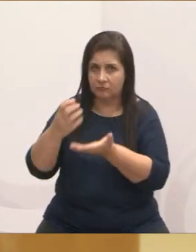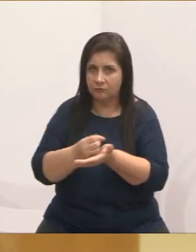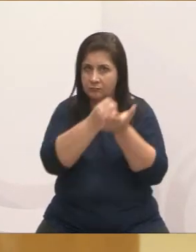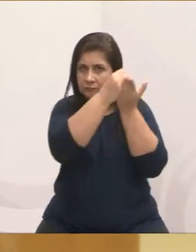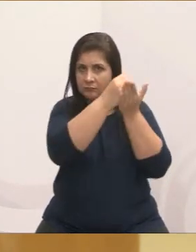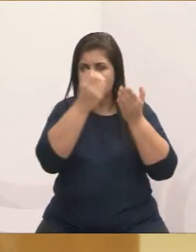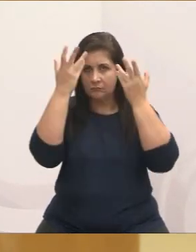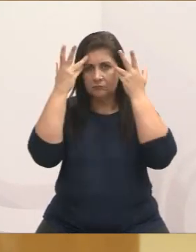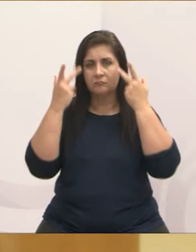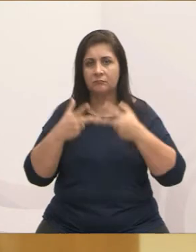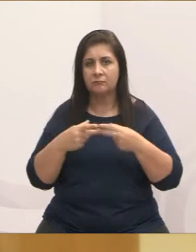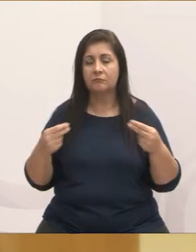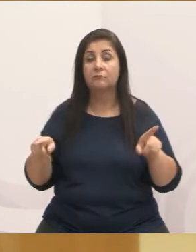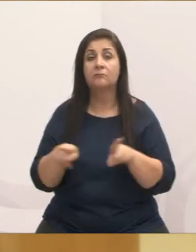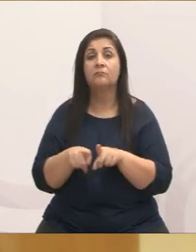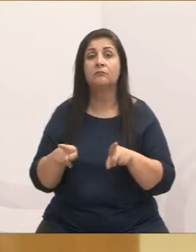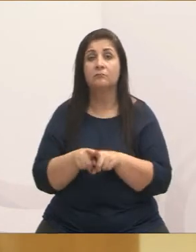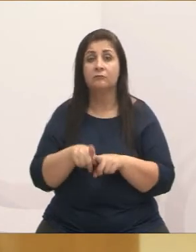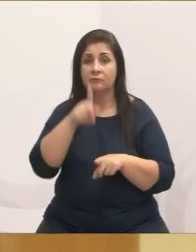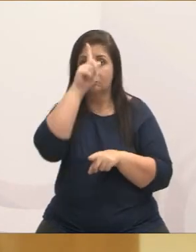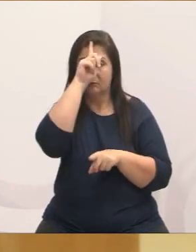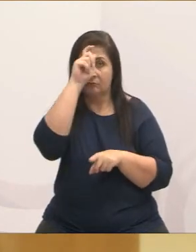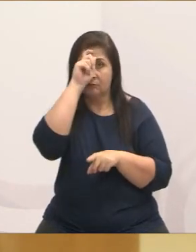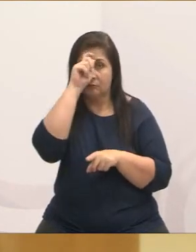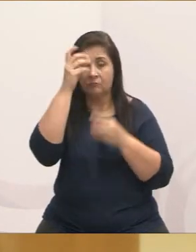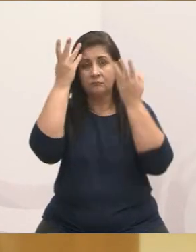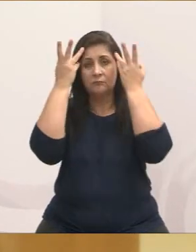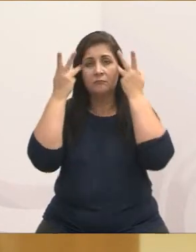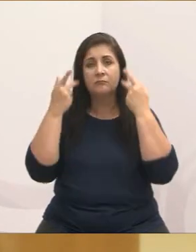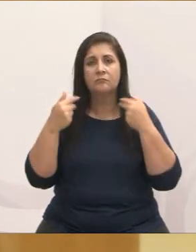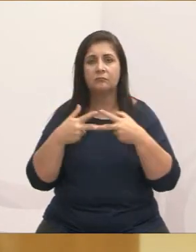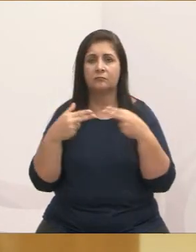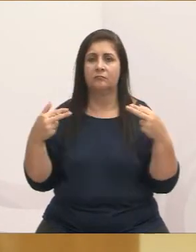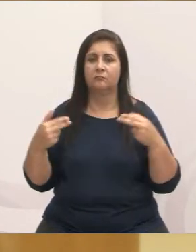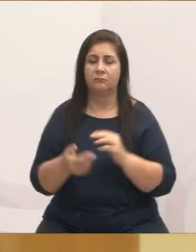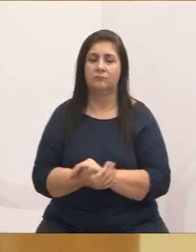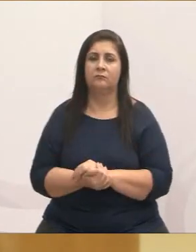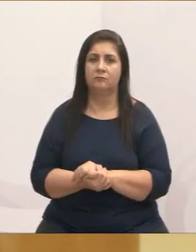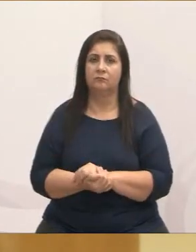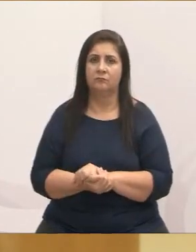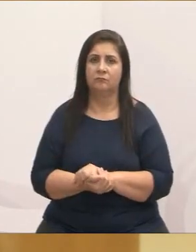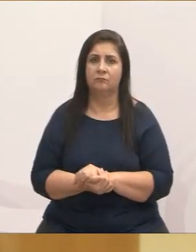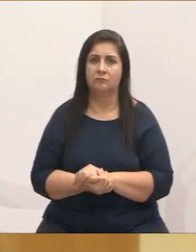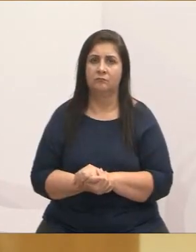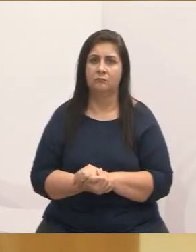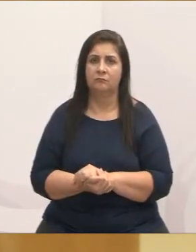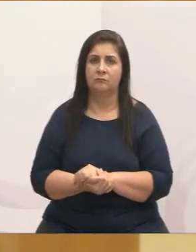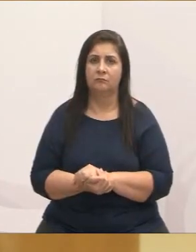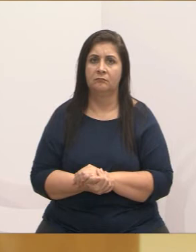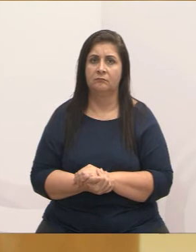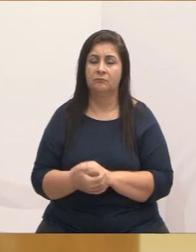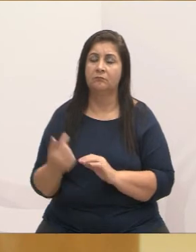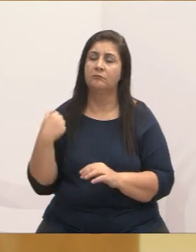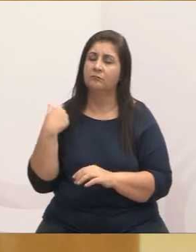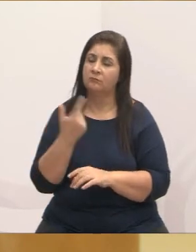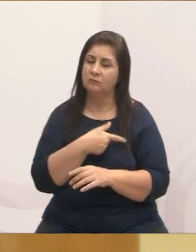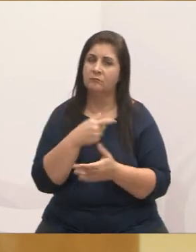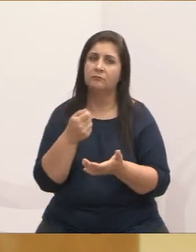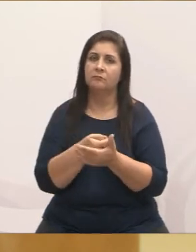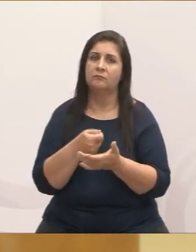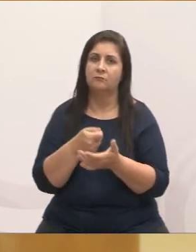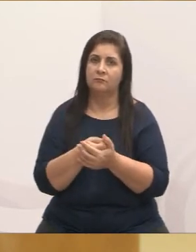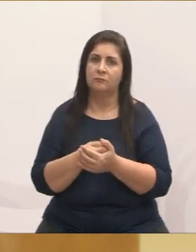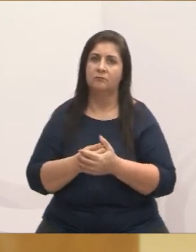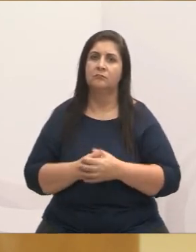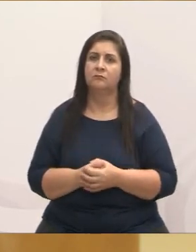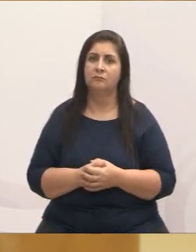e o ambulatório animal, atendimento gratuito de pessoas de baixa renda. Então, essa aí vai ser a nossa luta agora,